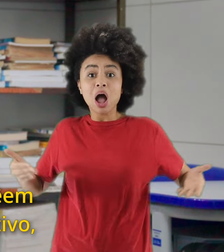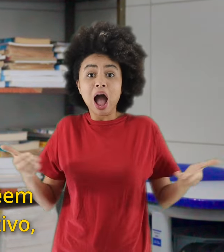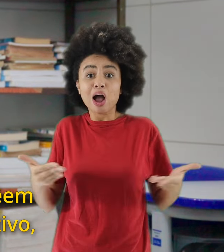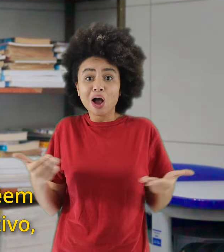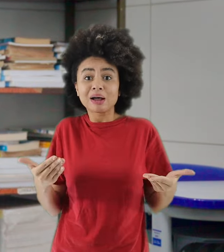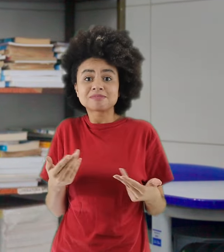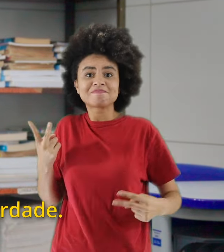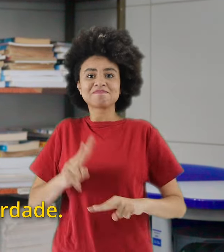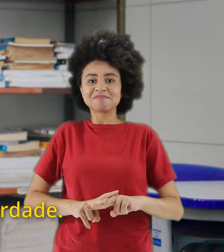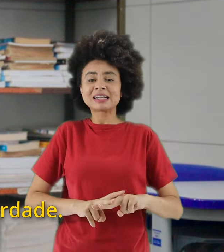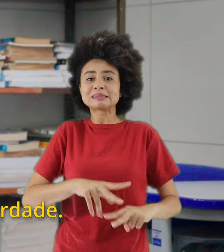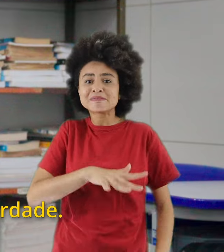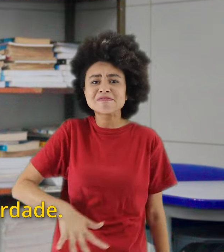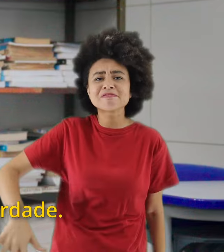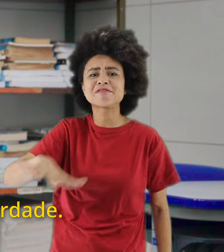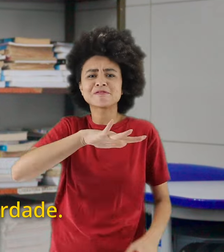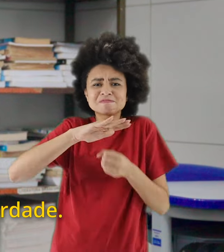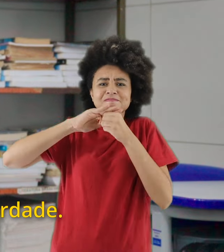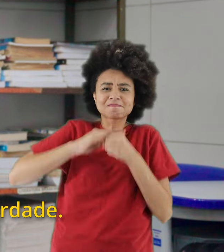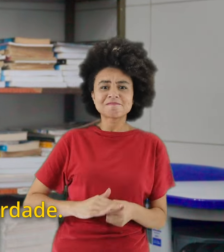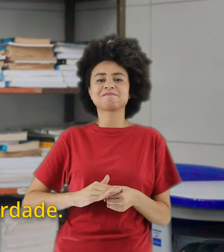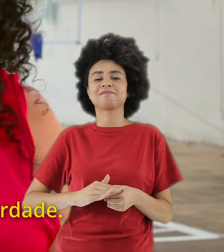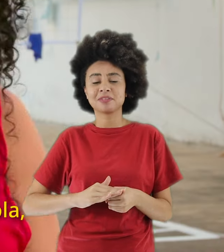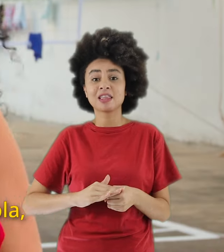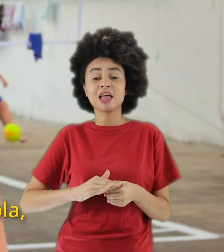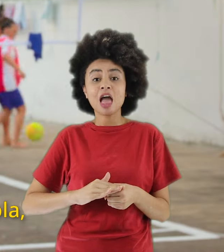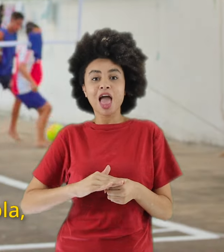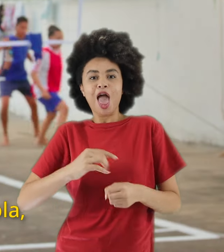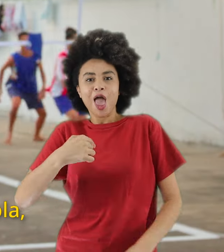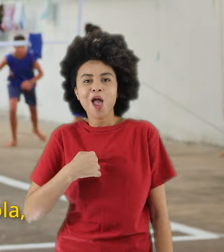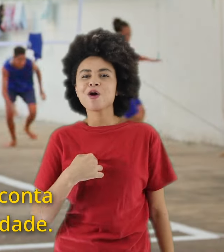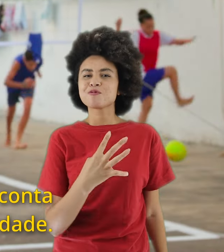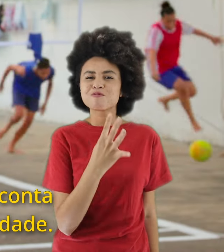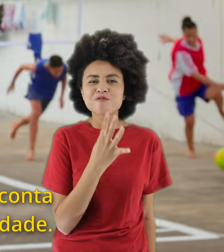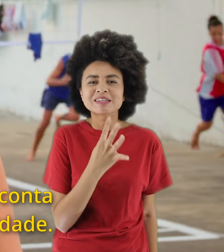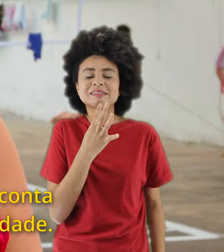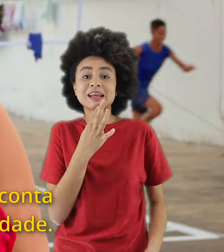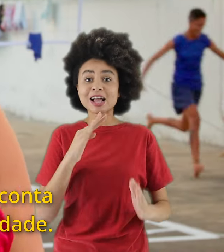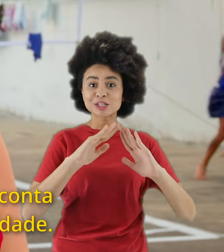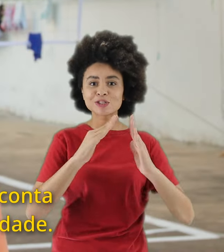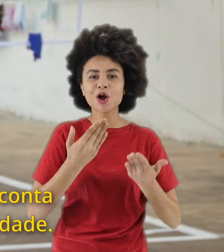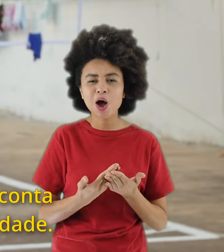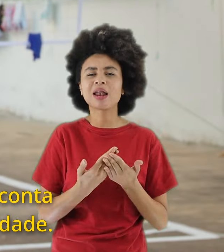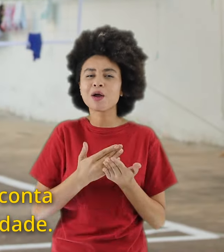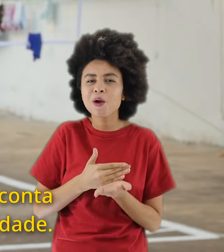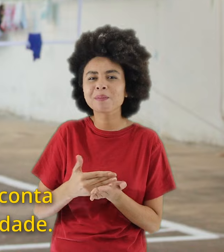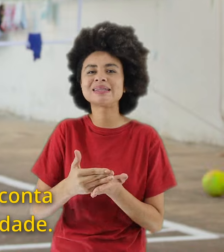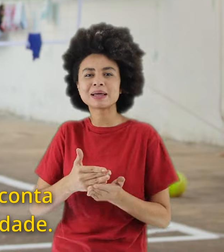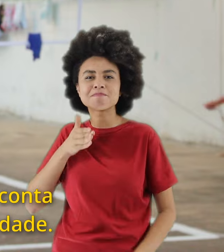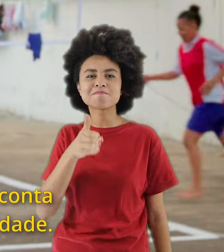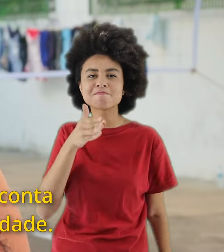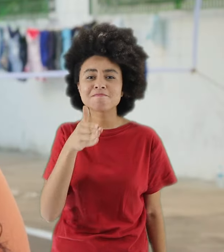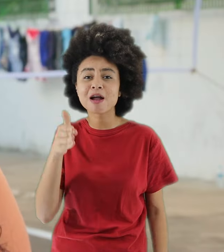privativo, de um espaço opressor, na verdade. Quando eu conheci a escola, eu comecei a frequentar por conta de remissão, para